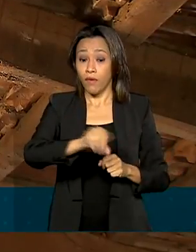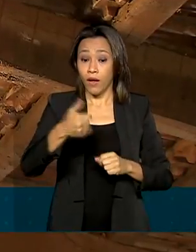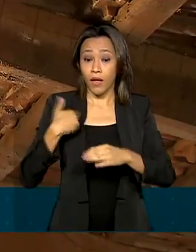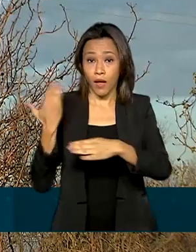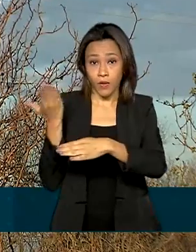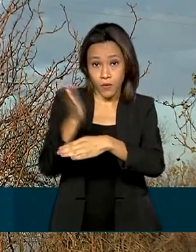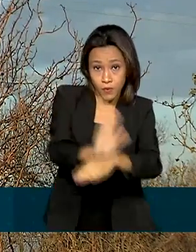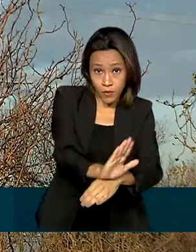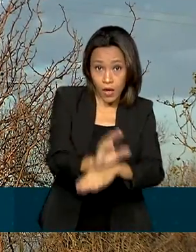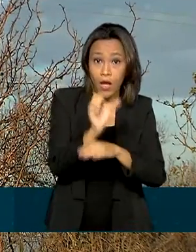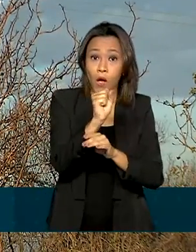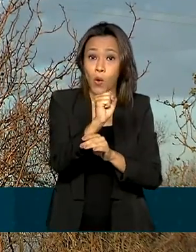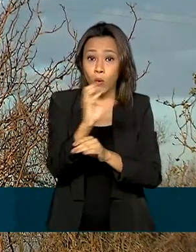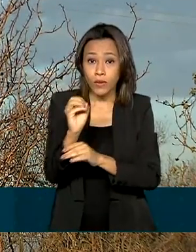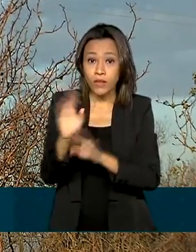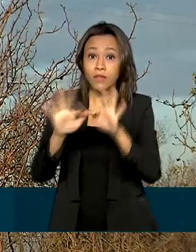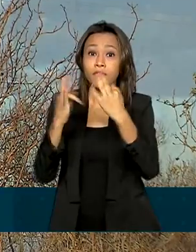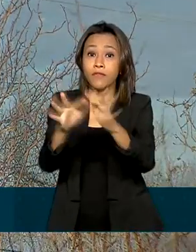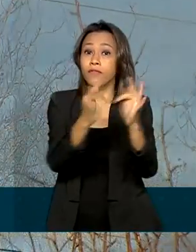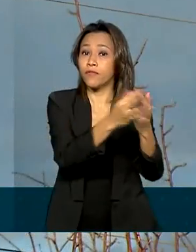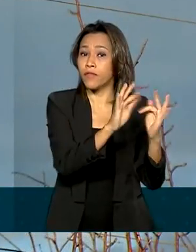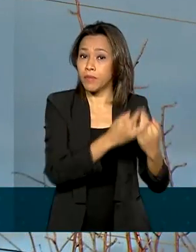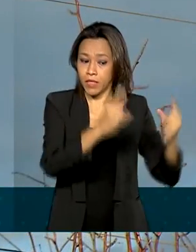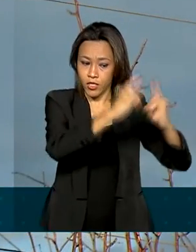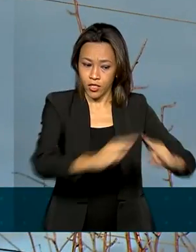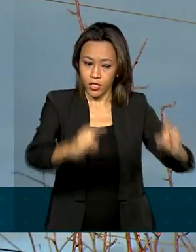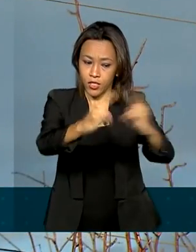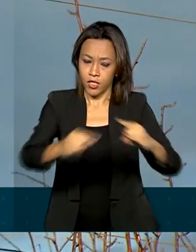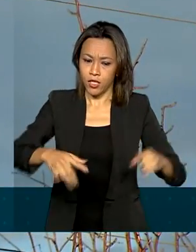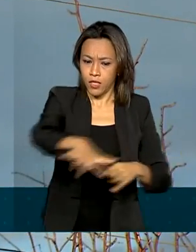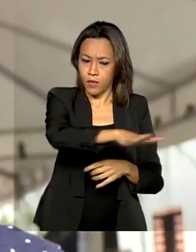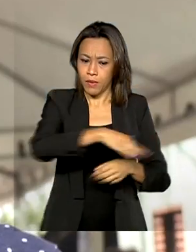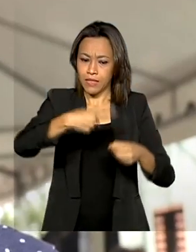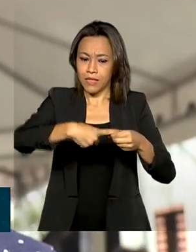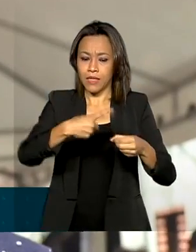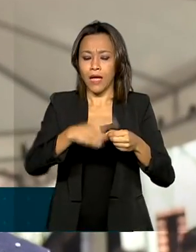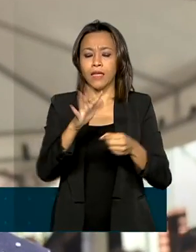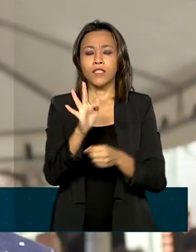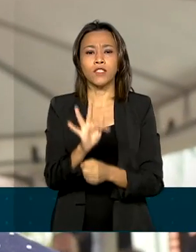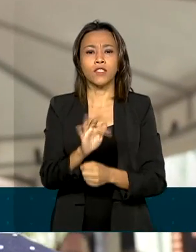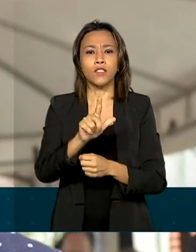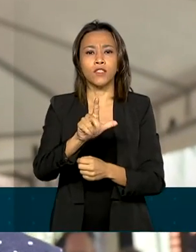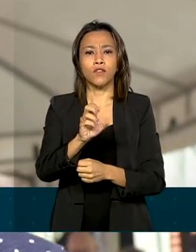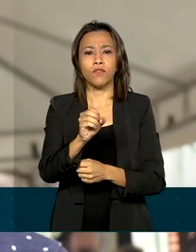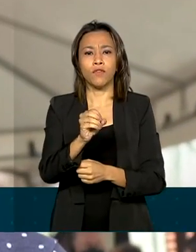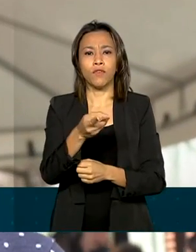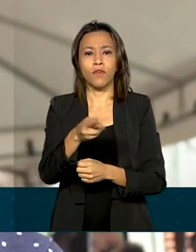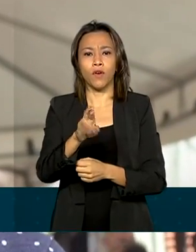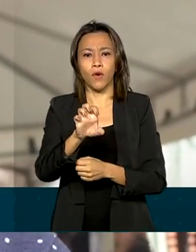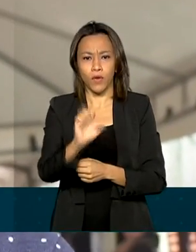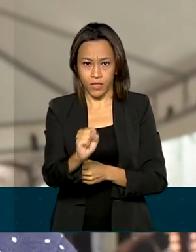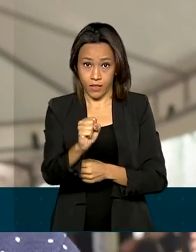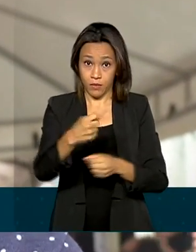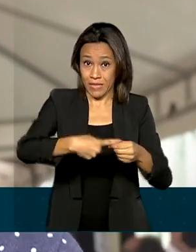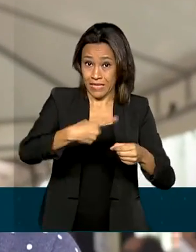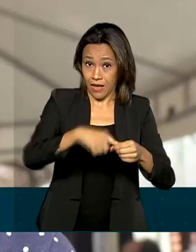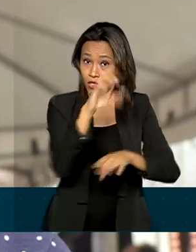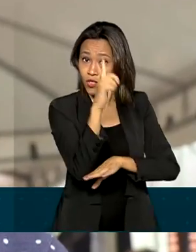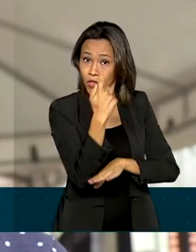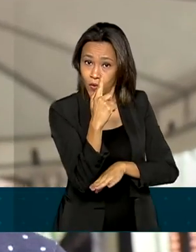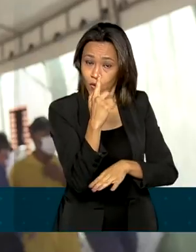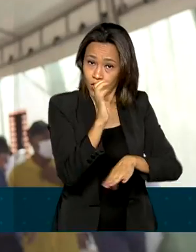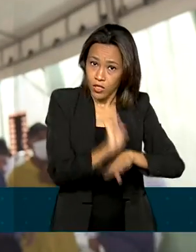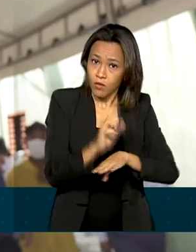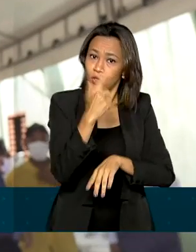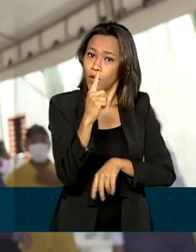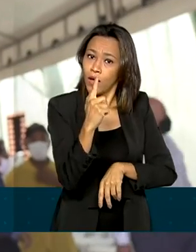famílias de 8 assentamentos do município de Flores, em Goiás. Para este assentado, além do conforto dentro